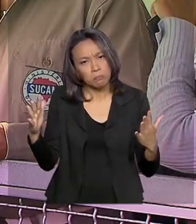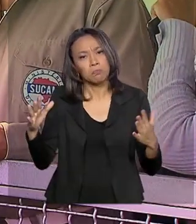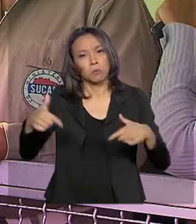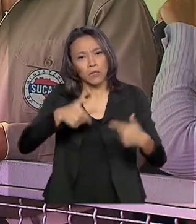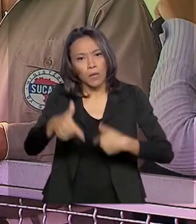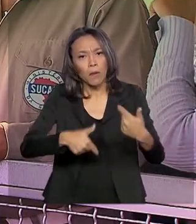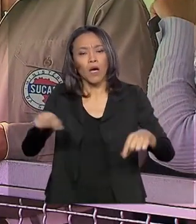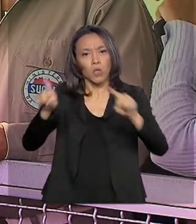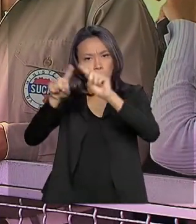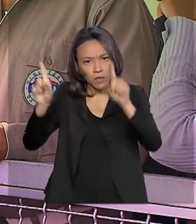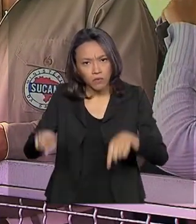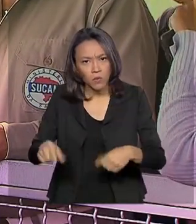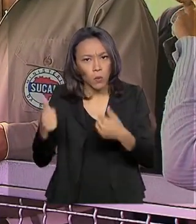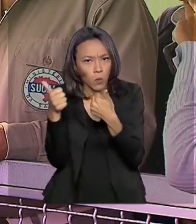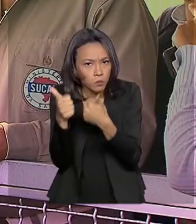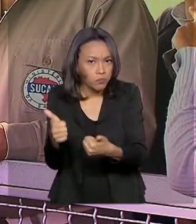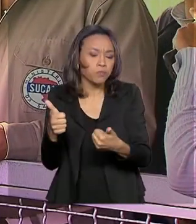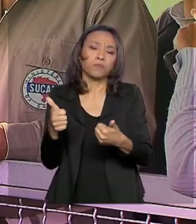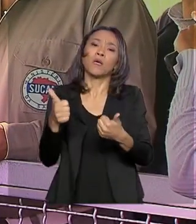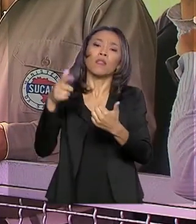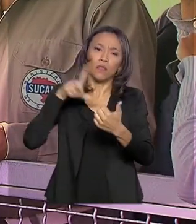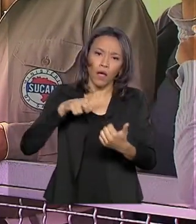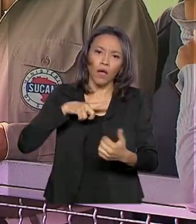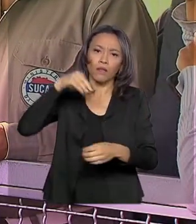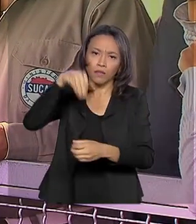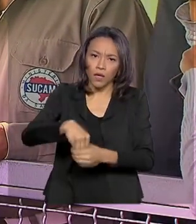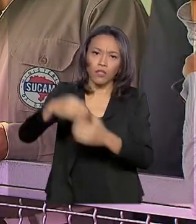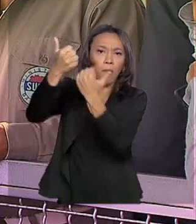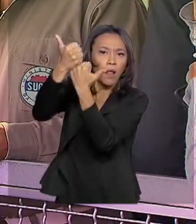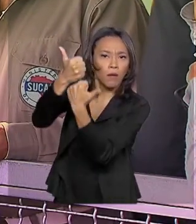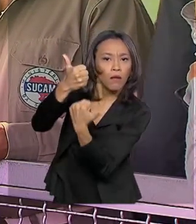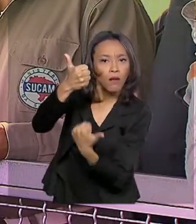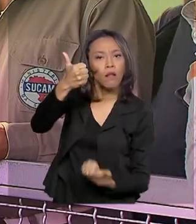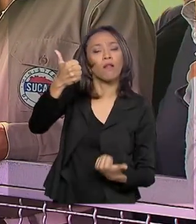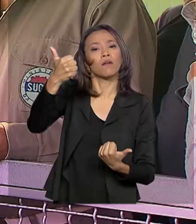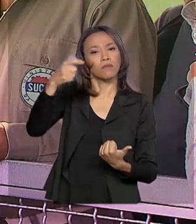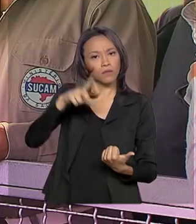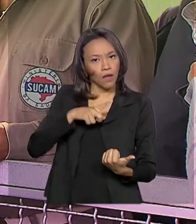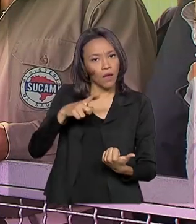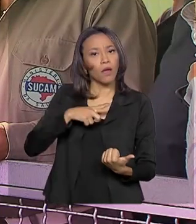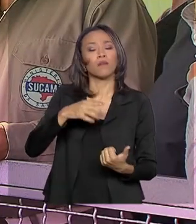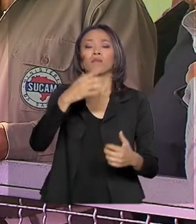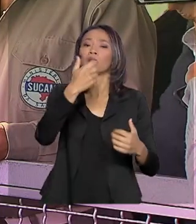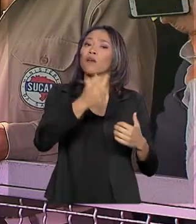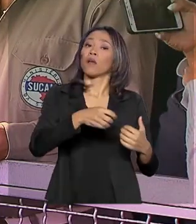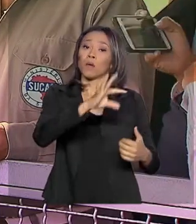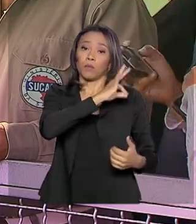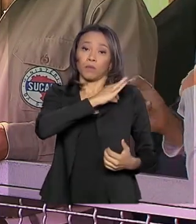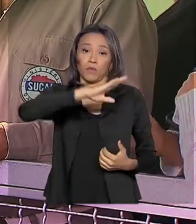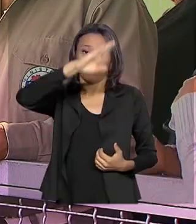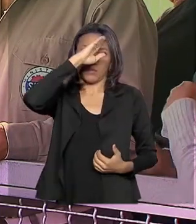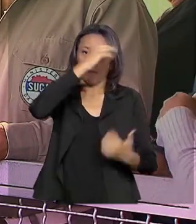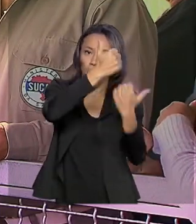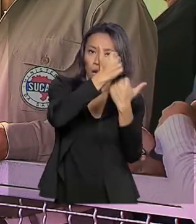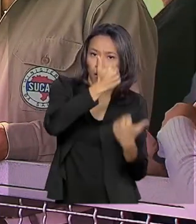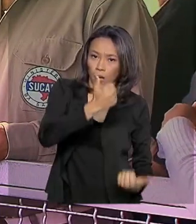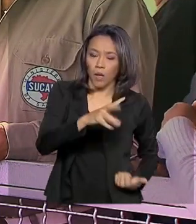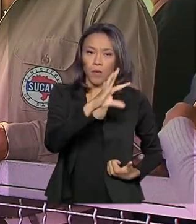Temos as carreiras de governo, típicas de Estado, entre as Forças Armadas, Polícia Federal, Rodoviária,